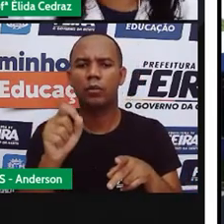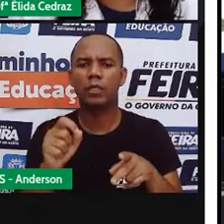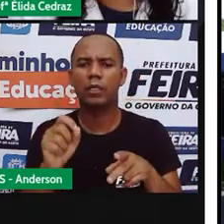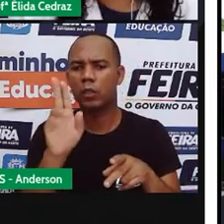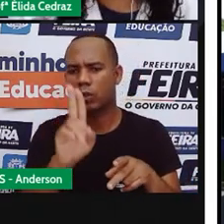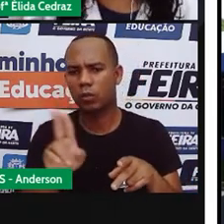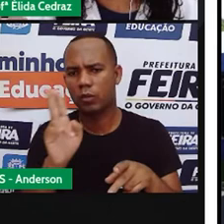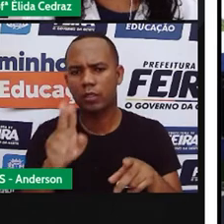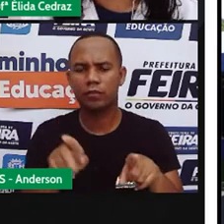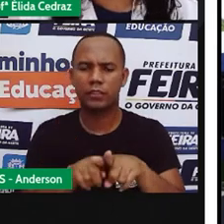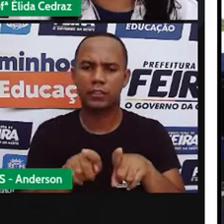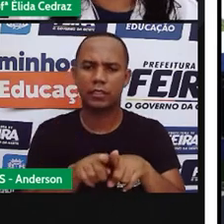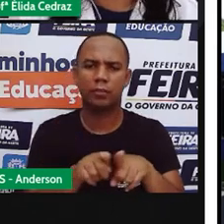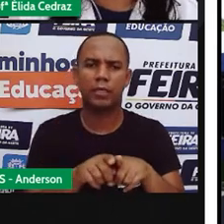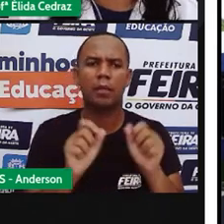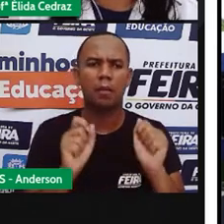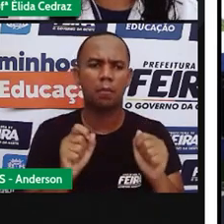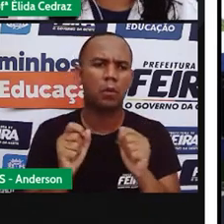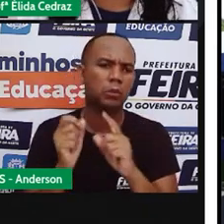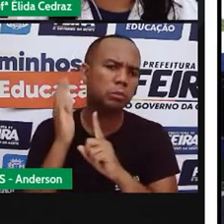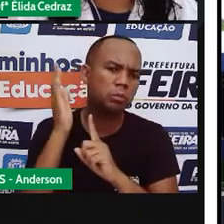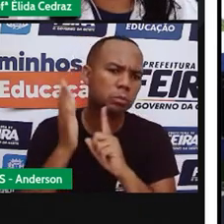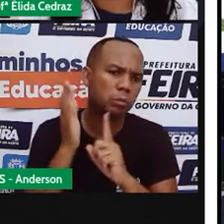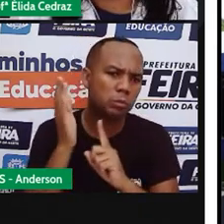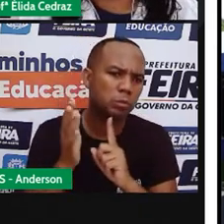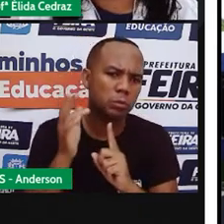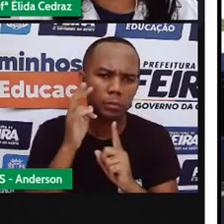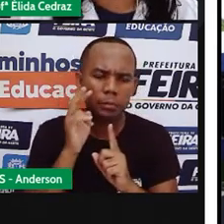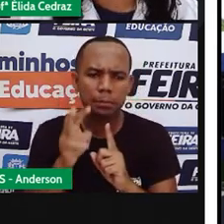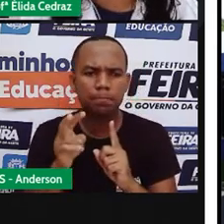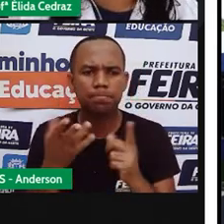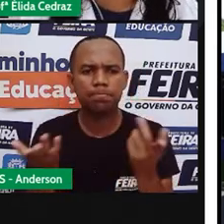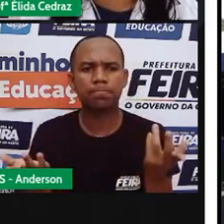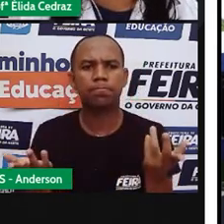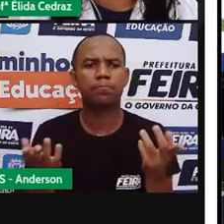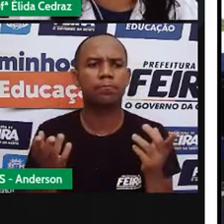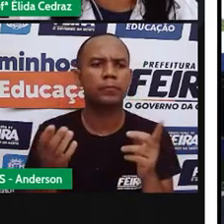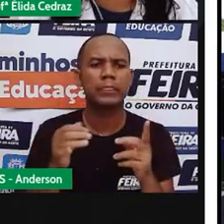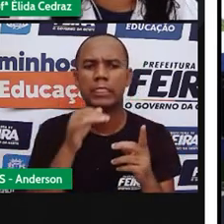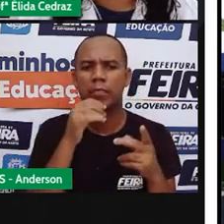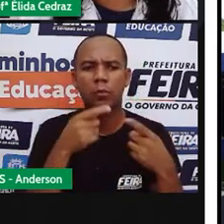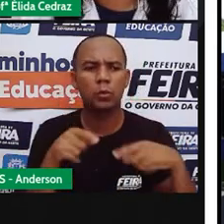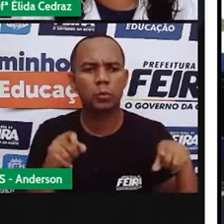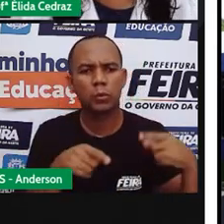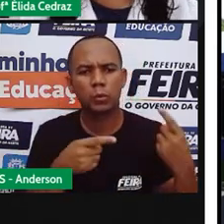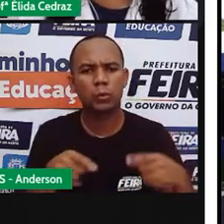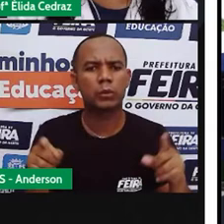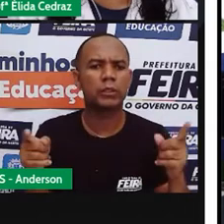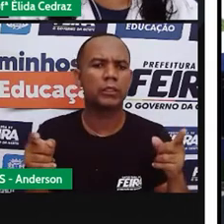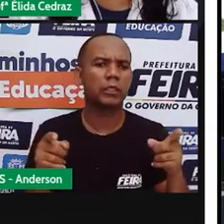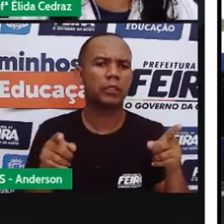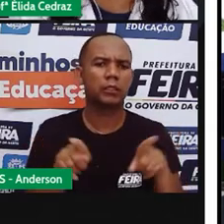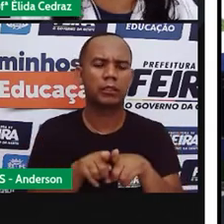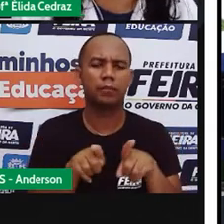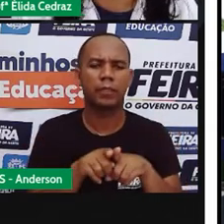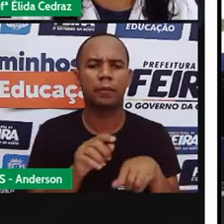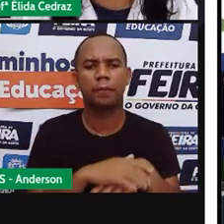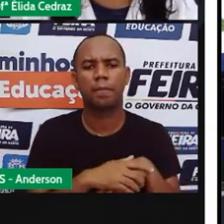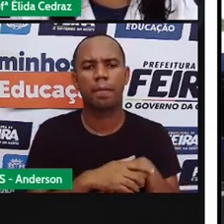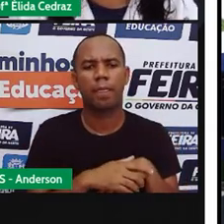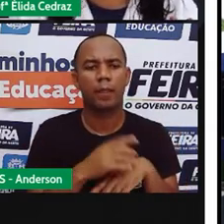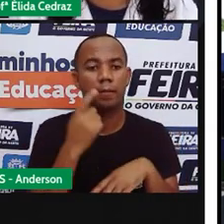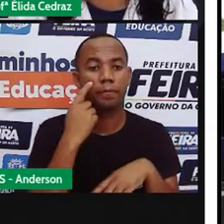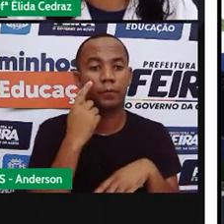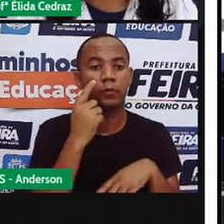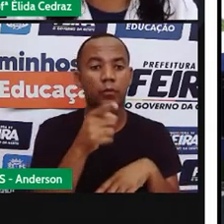espetáculos, apresentações, aulas de música. E no Observatório Antares, a gente pode